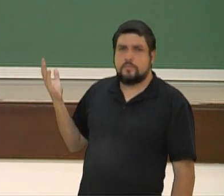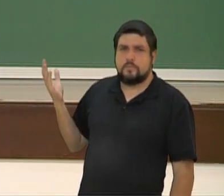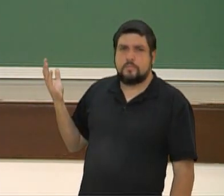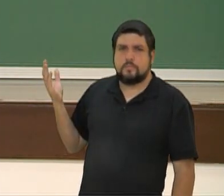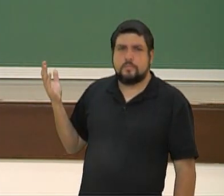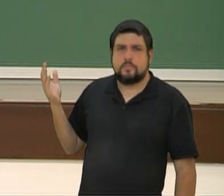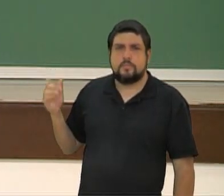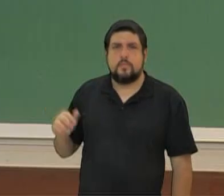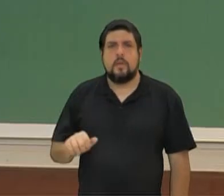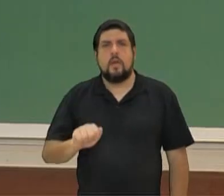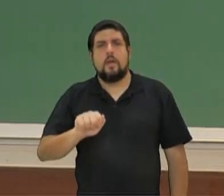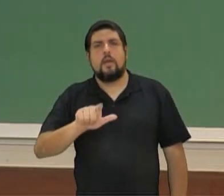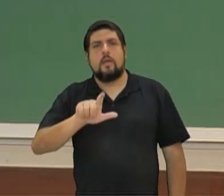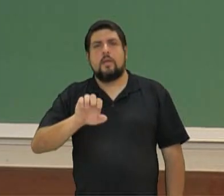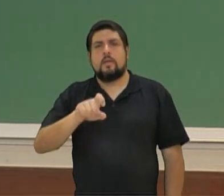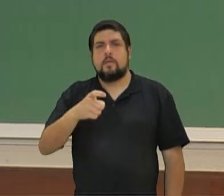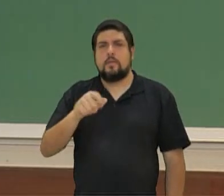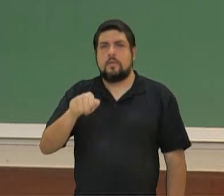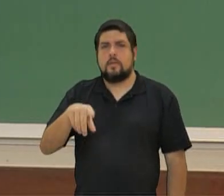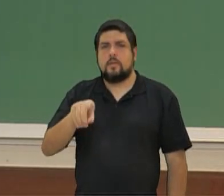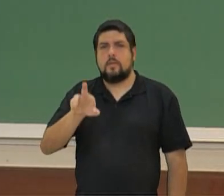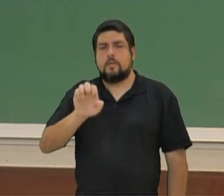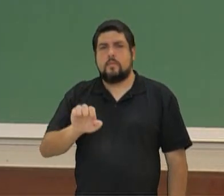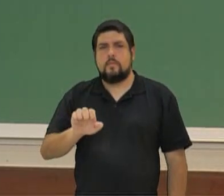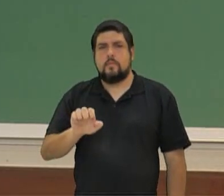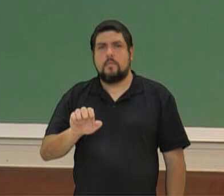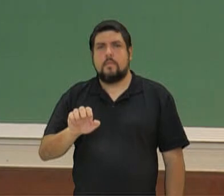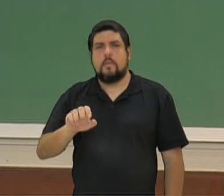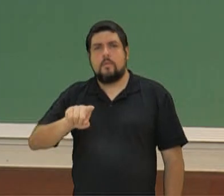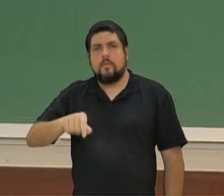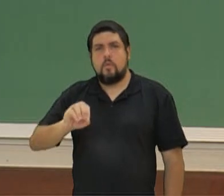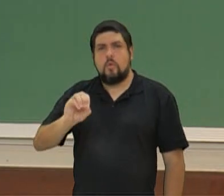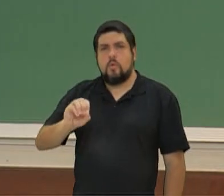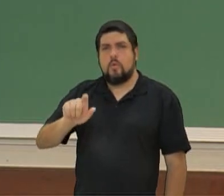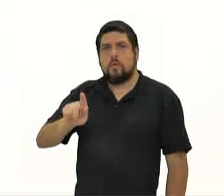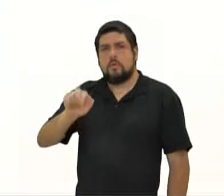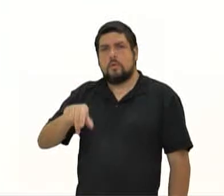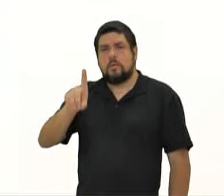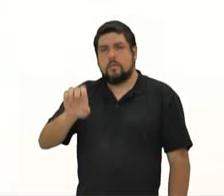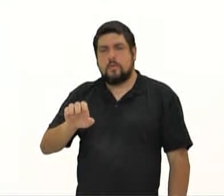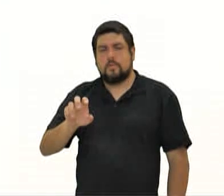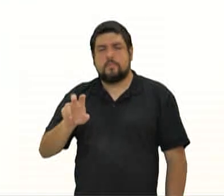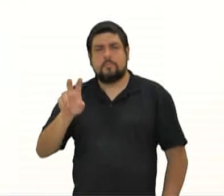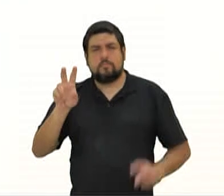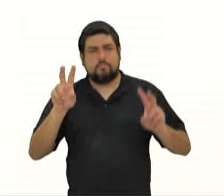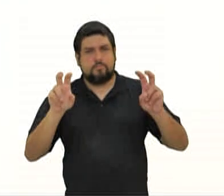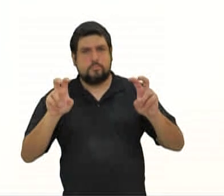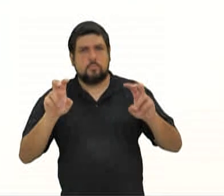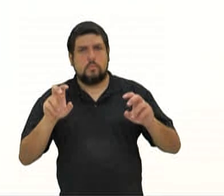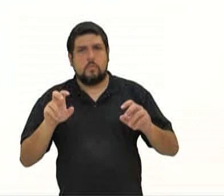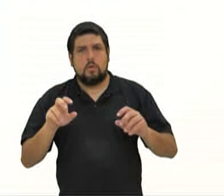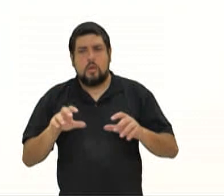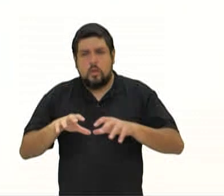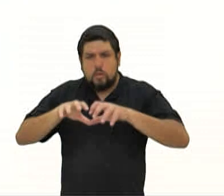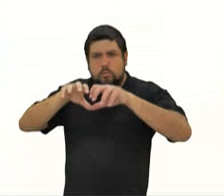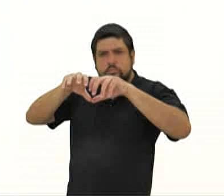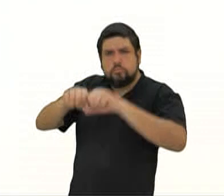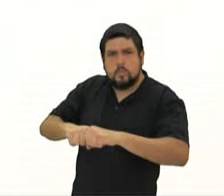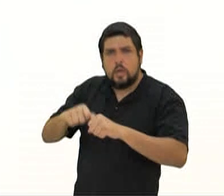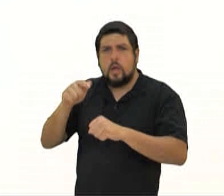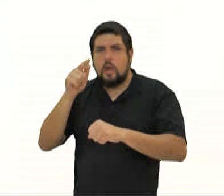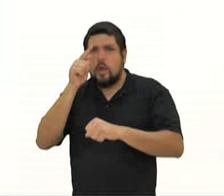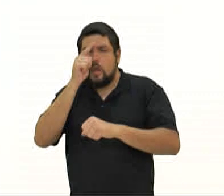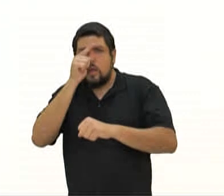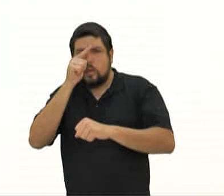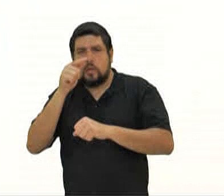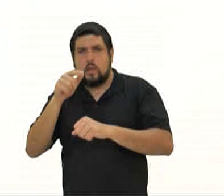Alexandre, o Grande, ele se preocupou, logo que ele dominou a Grécia em 336, em difundir a